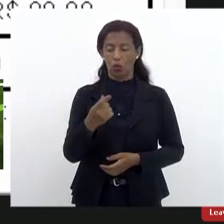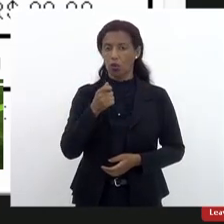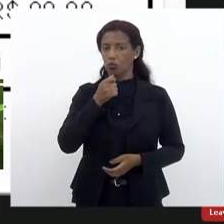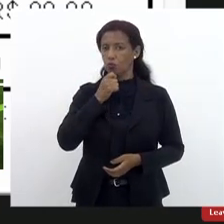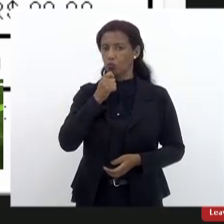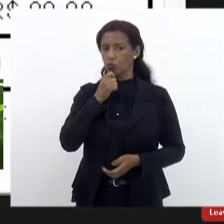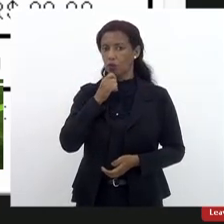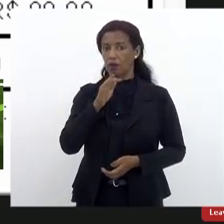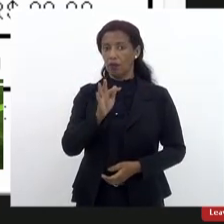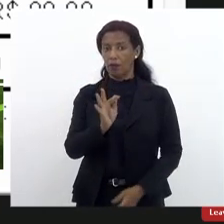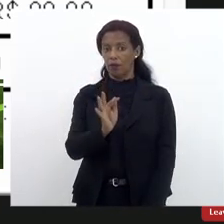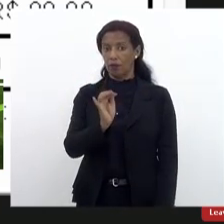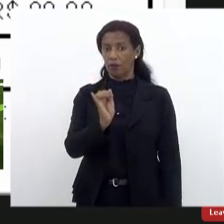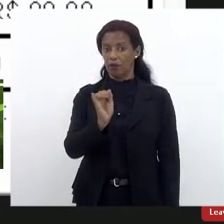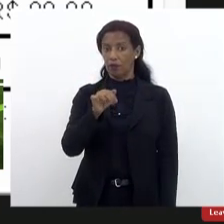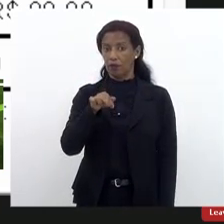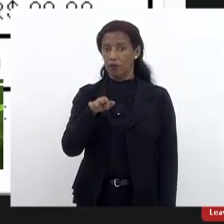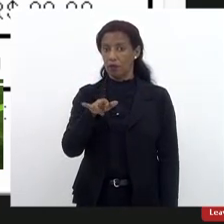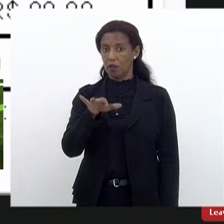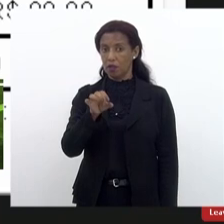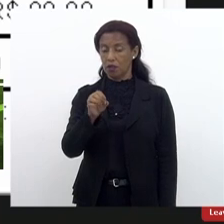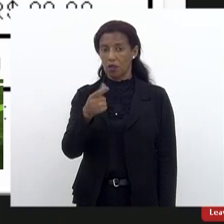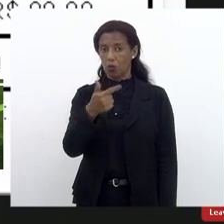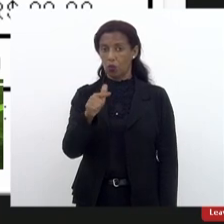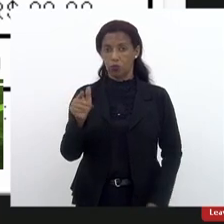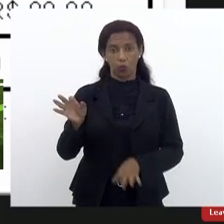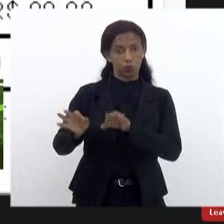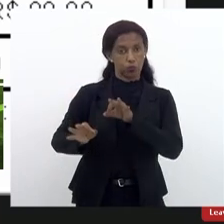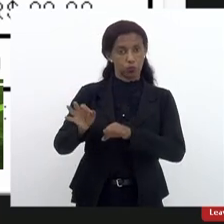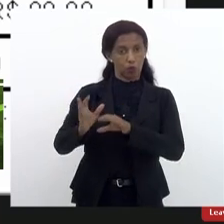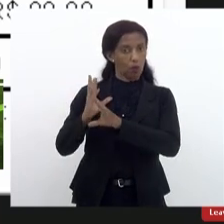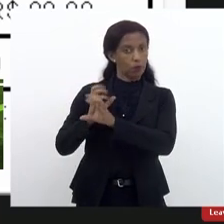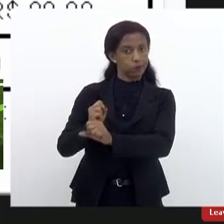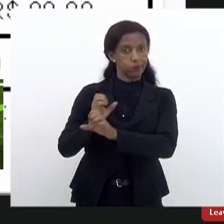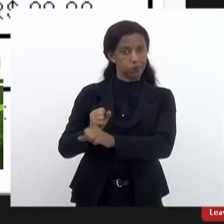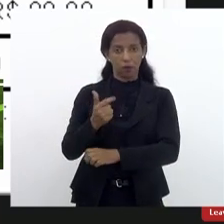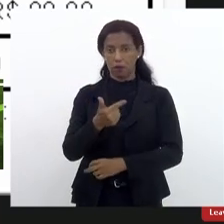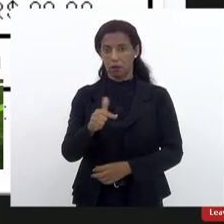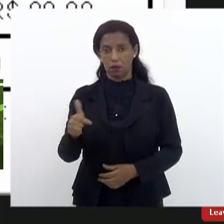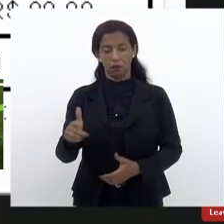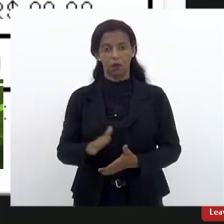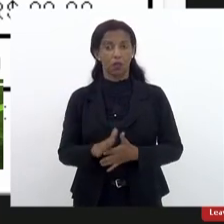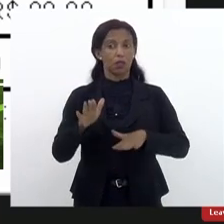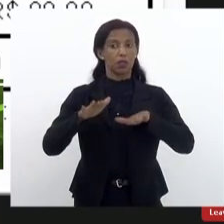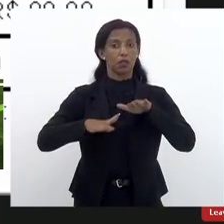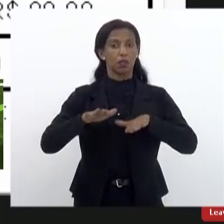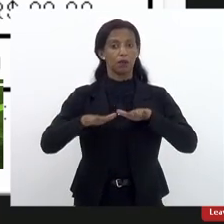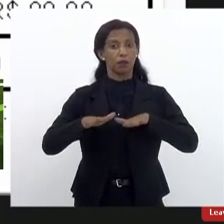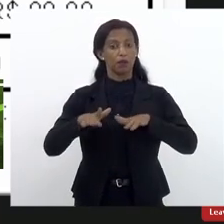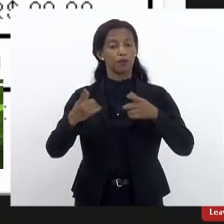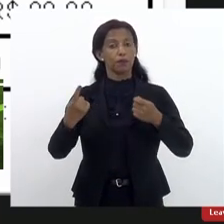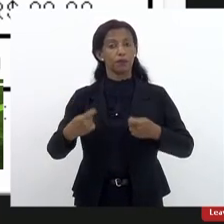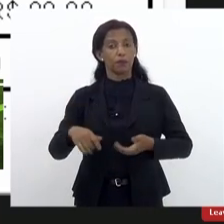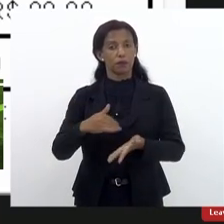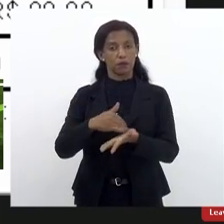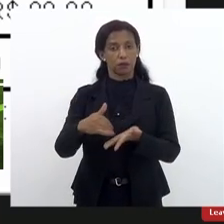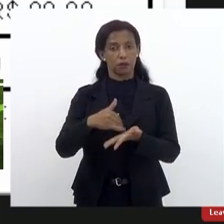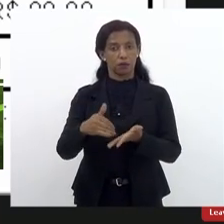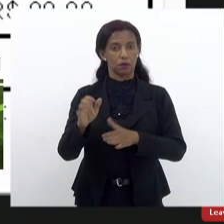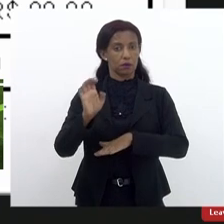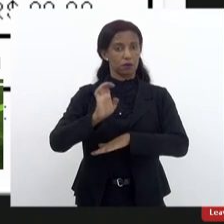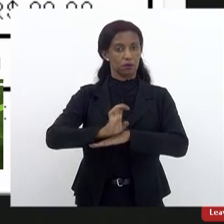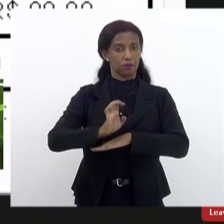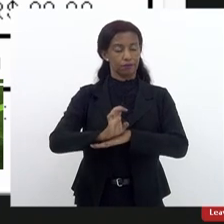financeiro, nós não temos jurídico, nós não temos contábil e dependemos sempre da Secretaria de Estado da